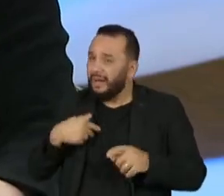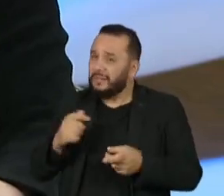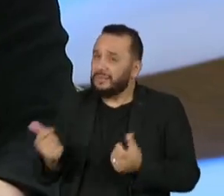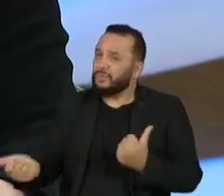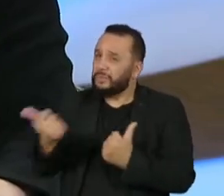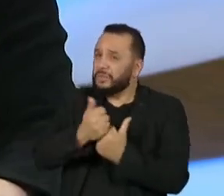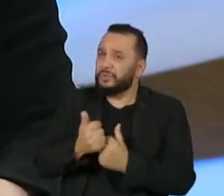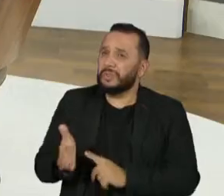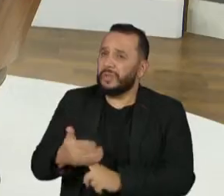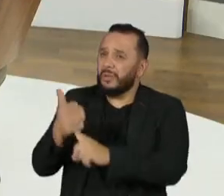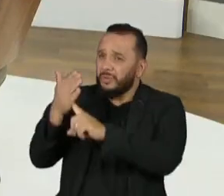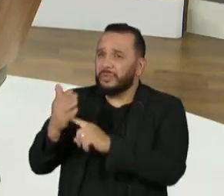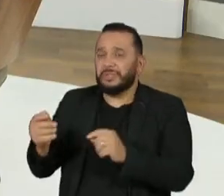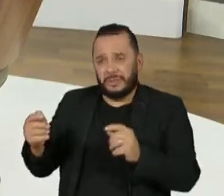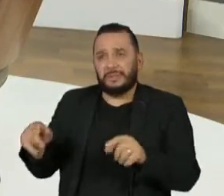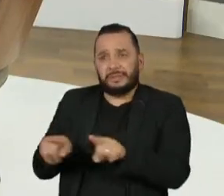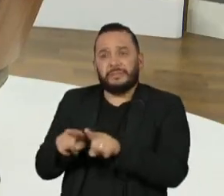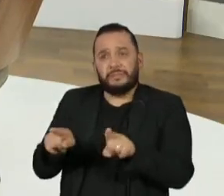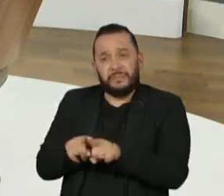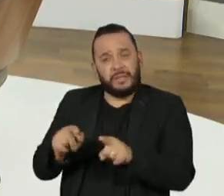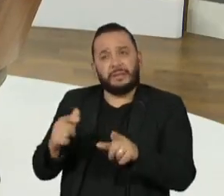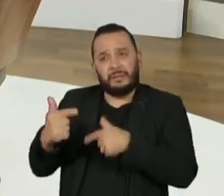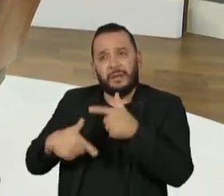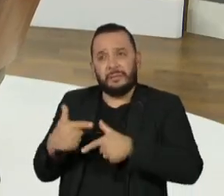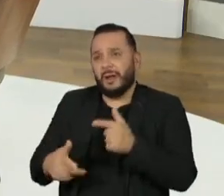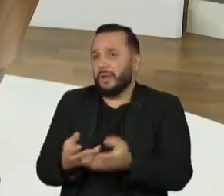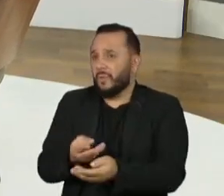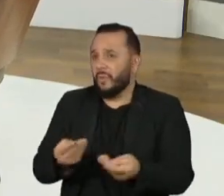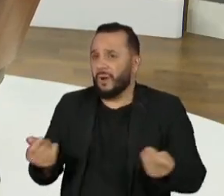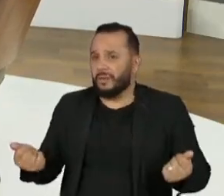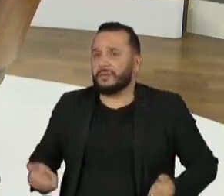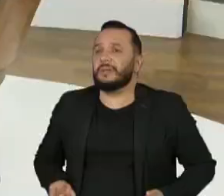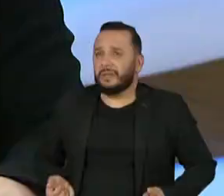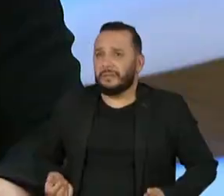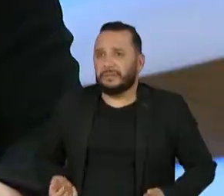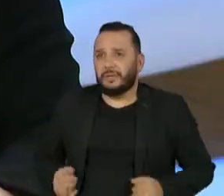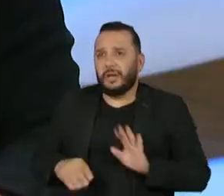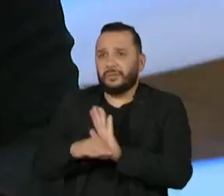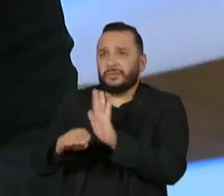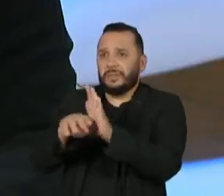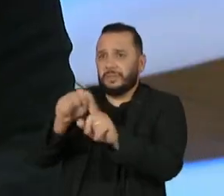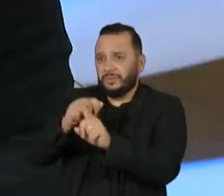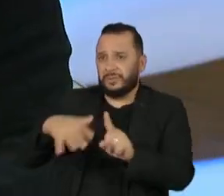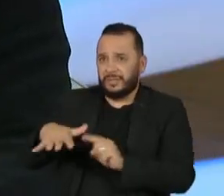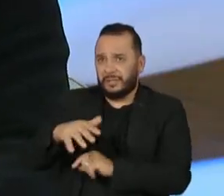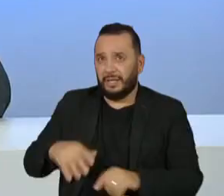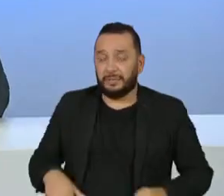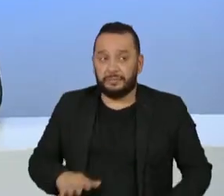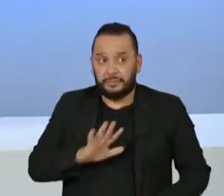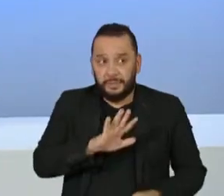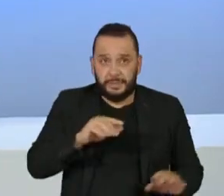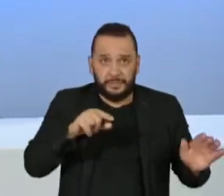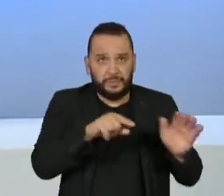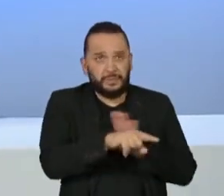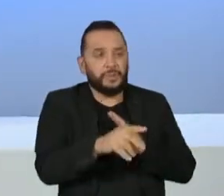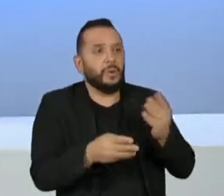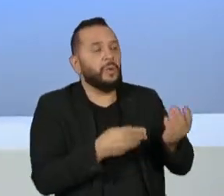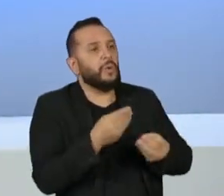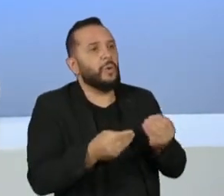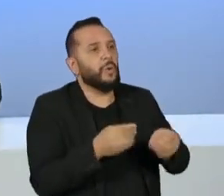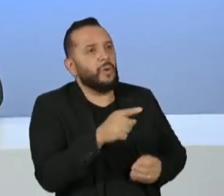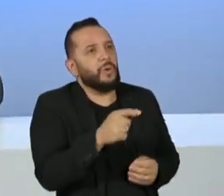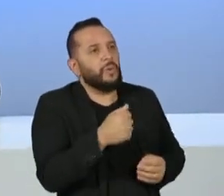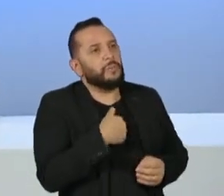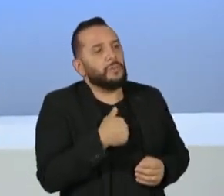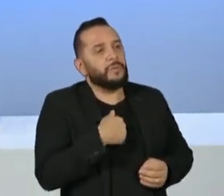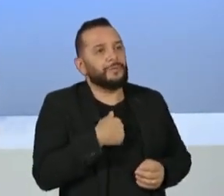a serviço da qualidade do serviço público e, portanto, da sociedade. Vou só à pergunta anterior, como é a senhora vai conciliar isso